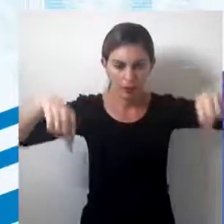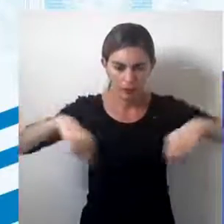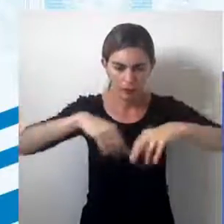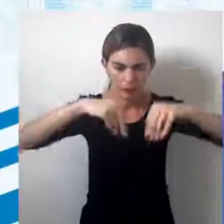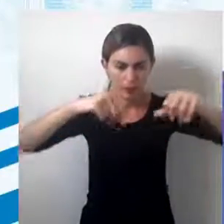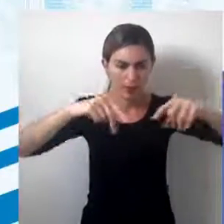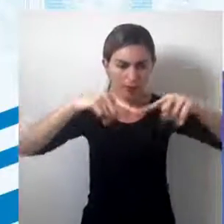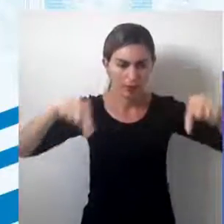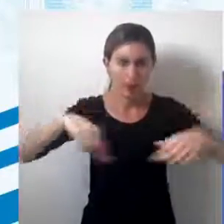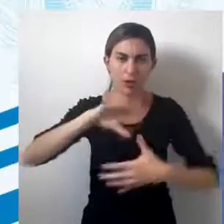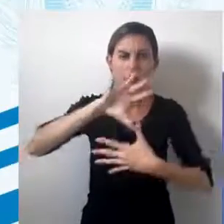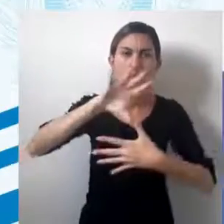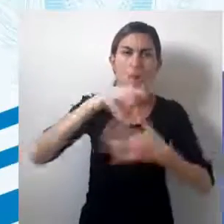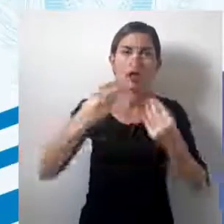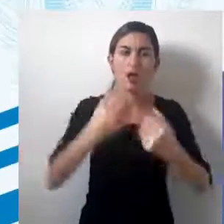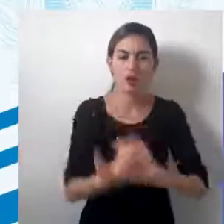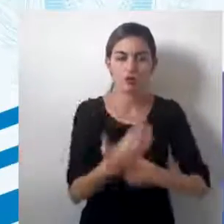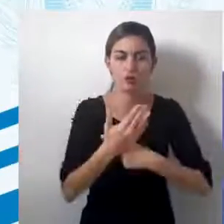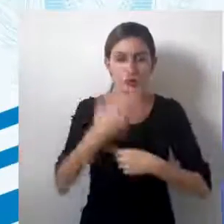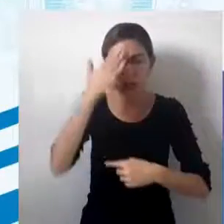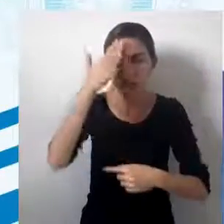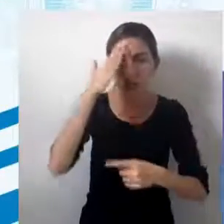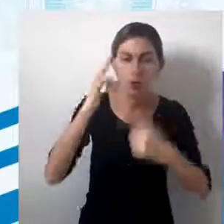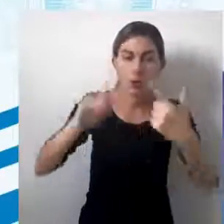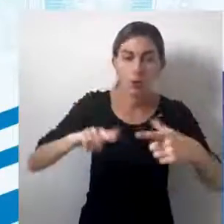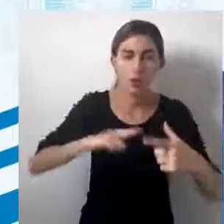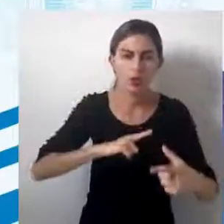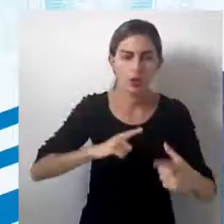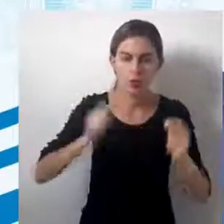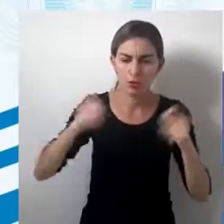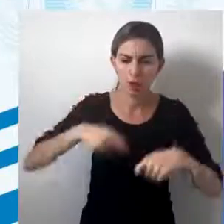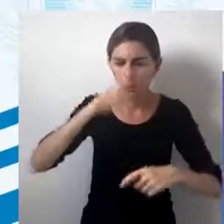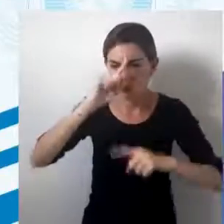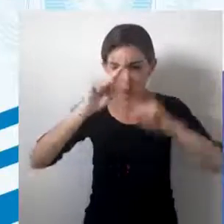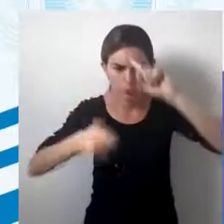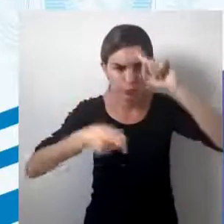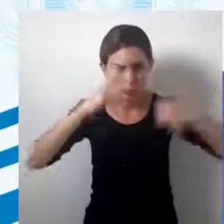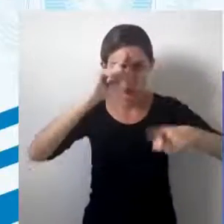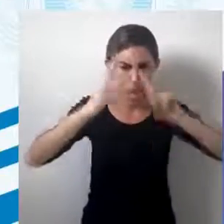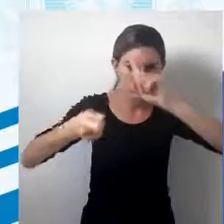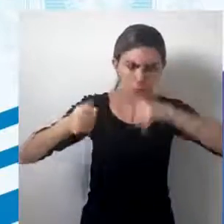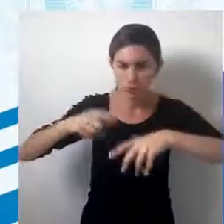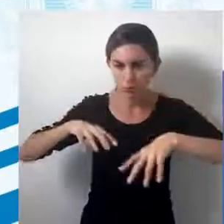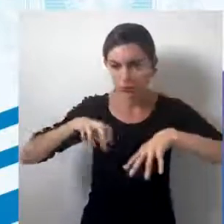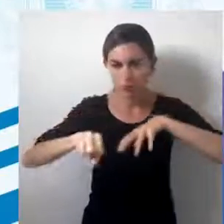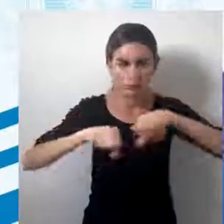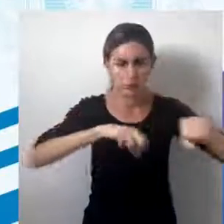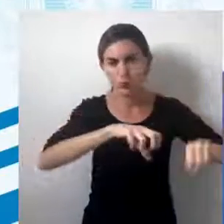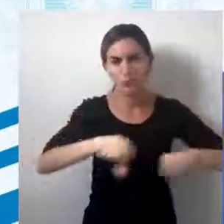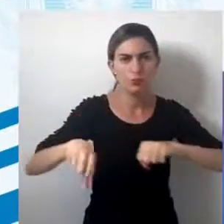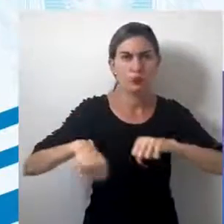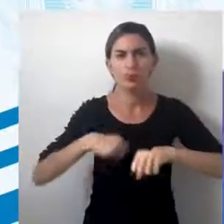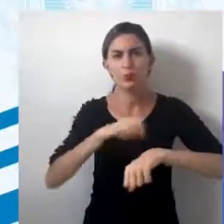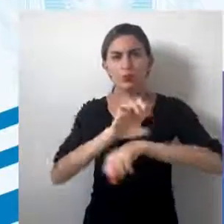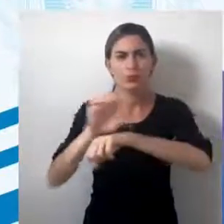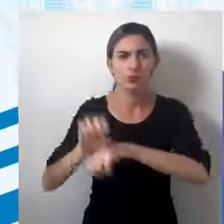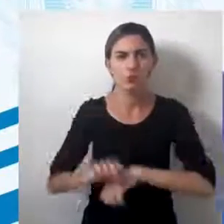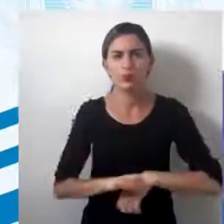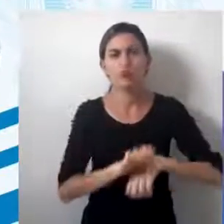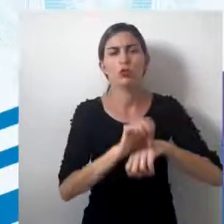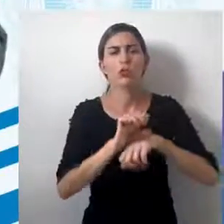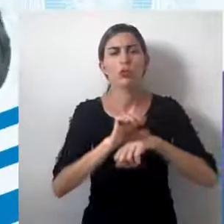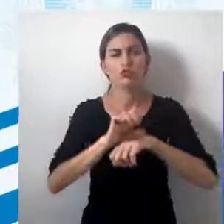a cartografia instrumentalizava aqueles governos ou aqueles Estados a ter o poder sobre eles.